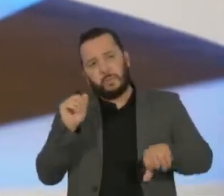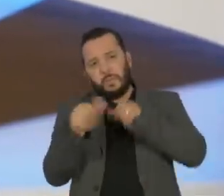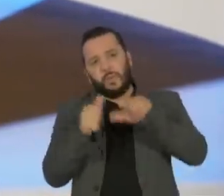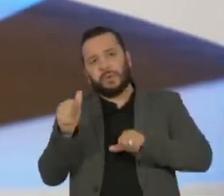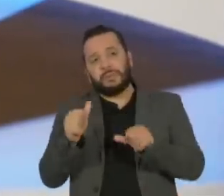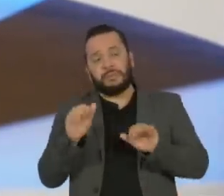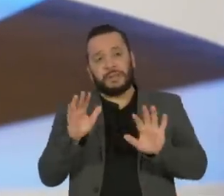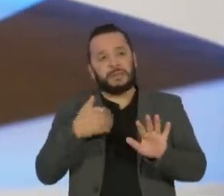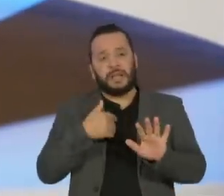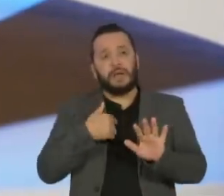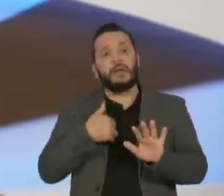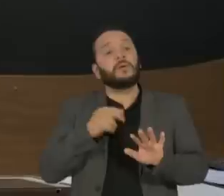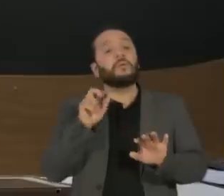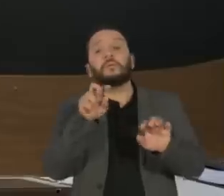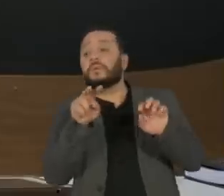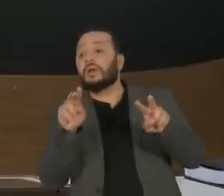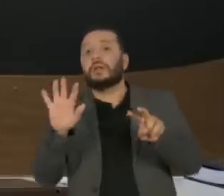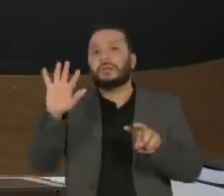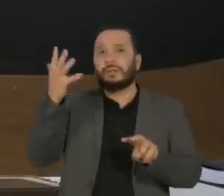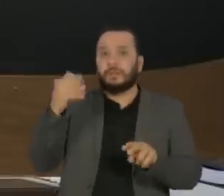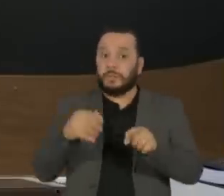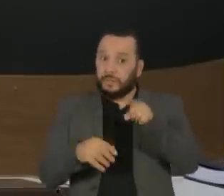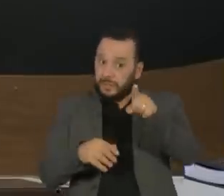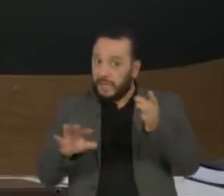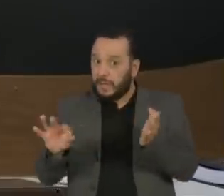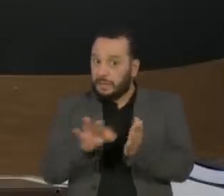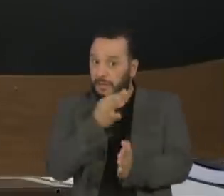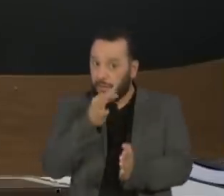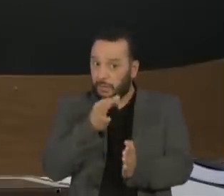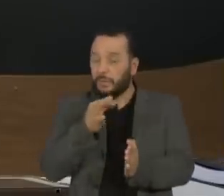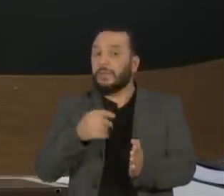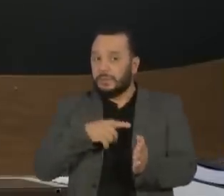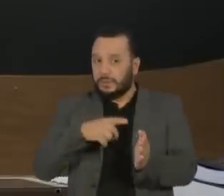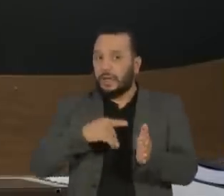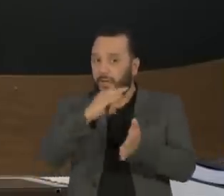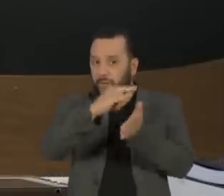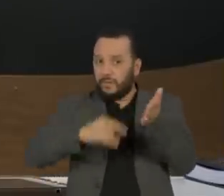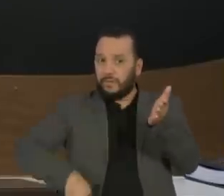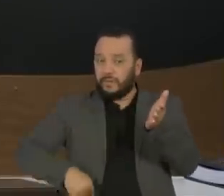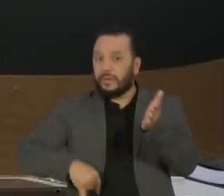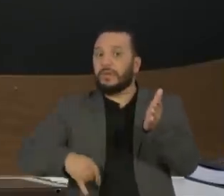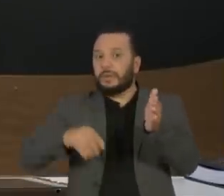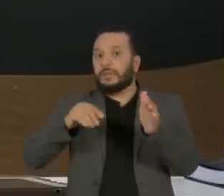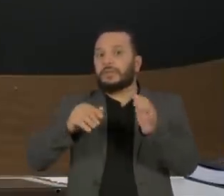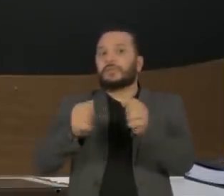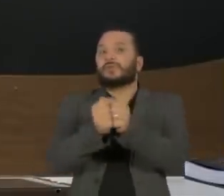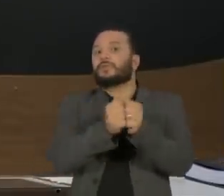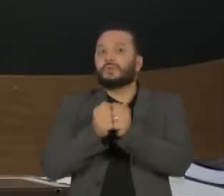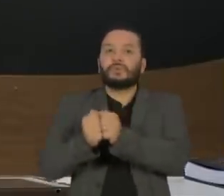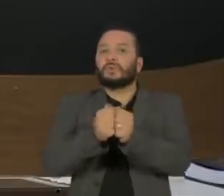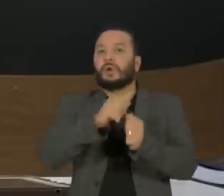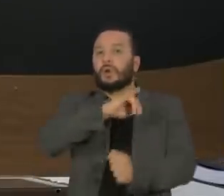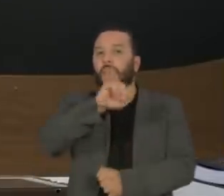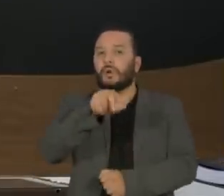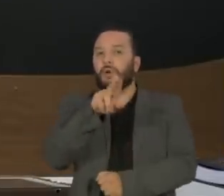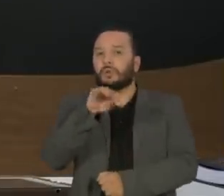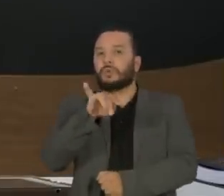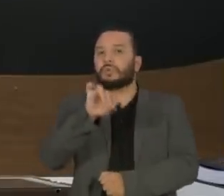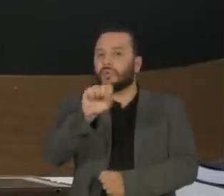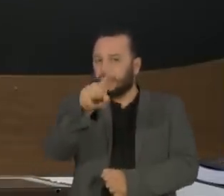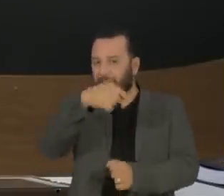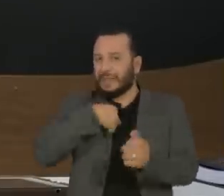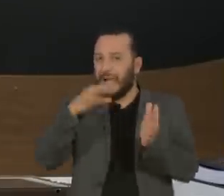pagando para ver. No entanto, você assinou o manifesto que foi publicado nesse fim de semana do Juntos, que realmente une